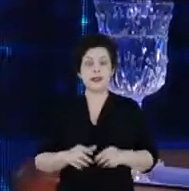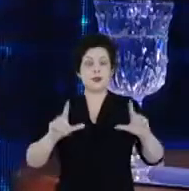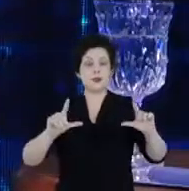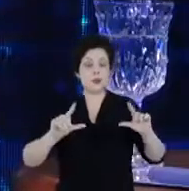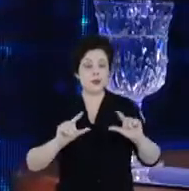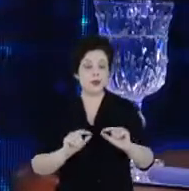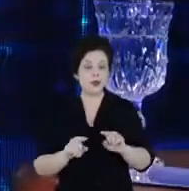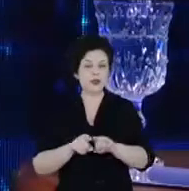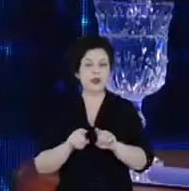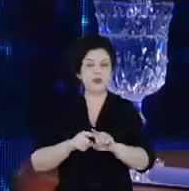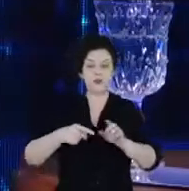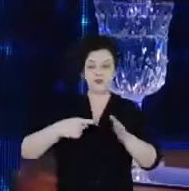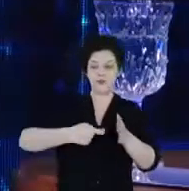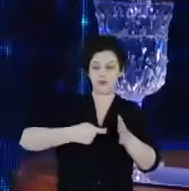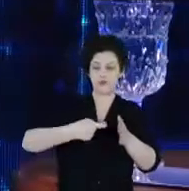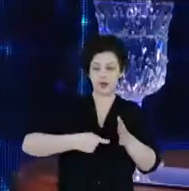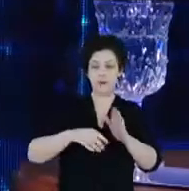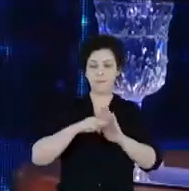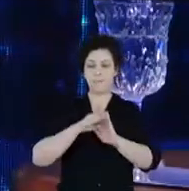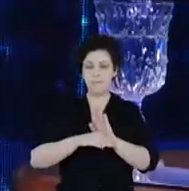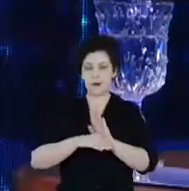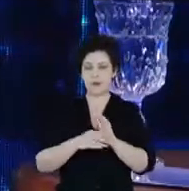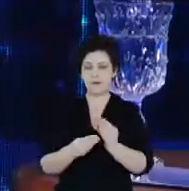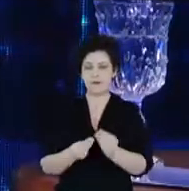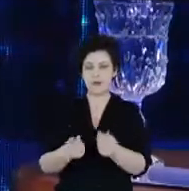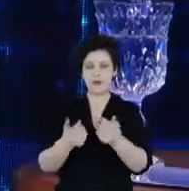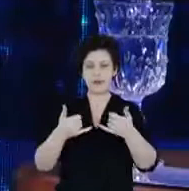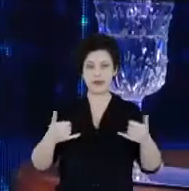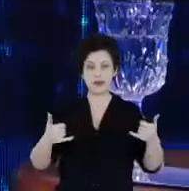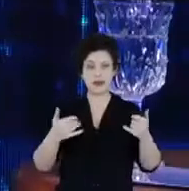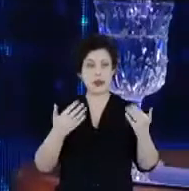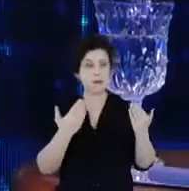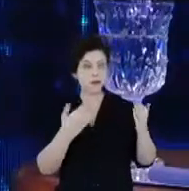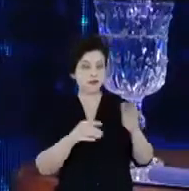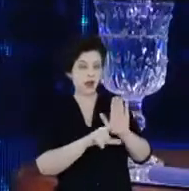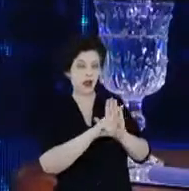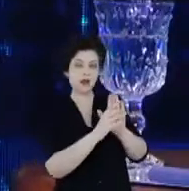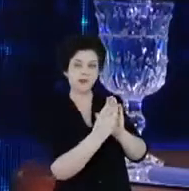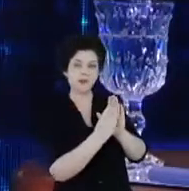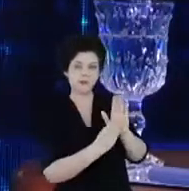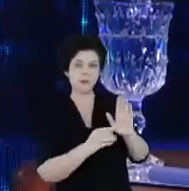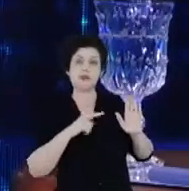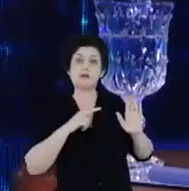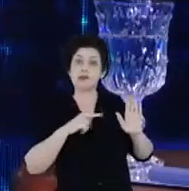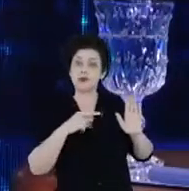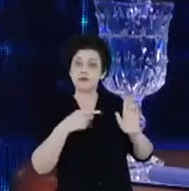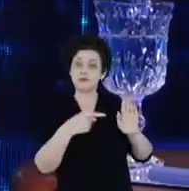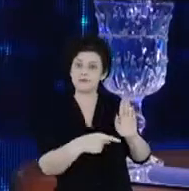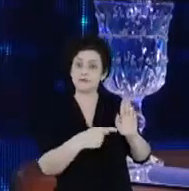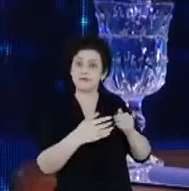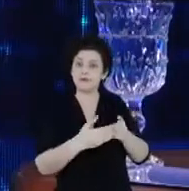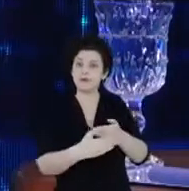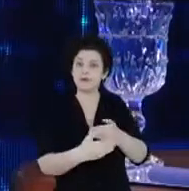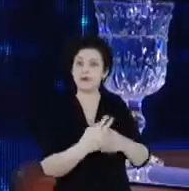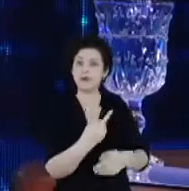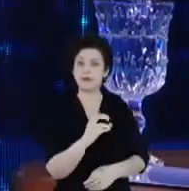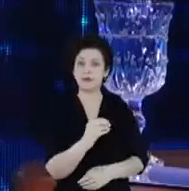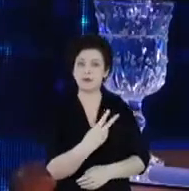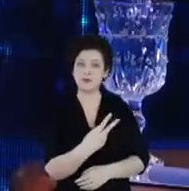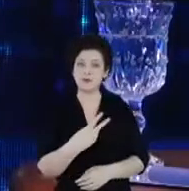alíquota do programa de eficiência energética, que está previsto na lei e acontecerá em 2023,